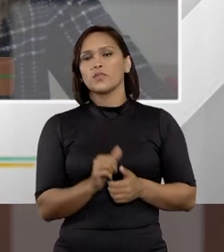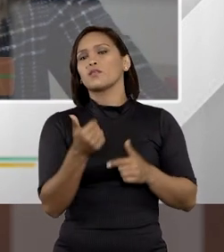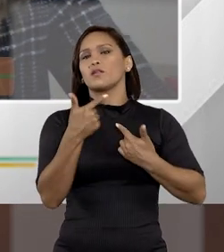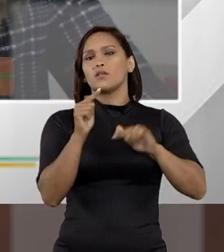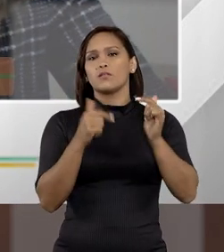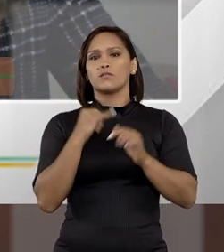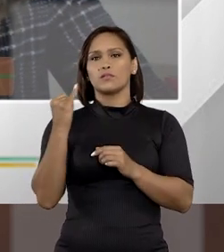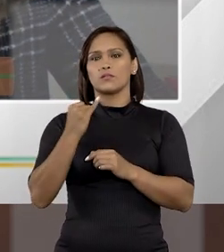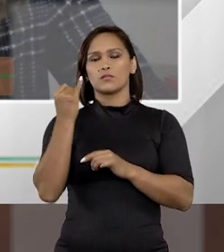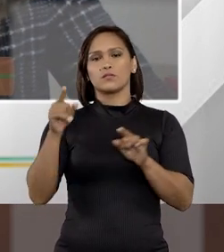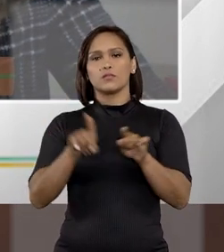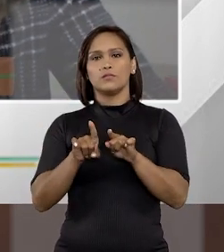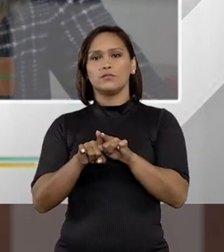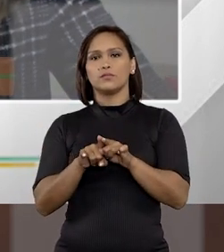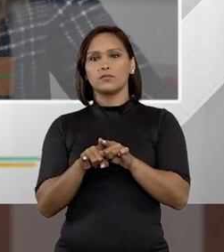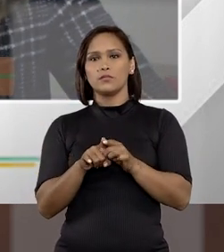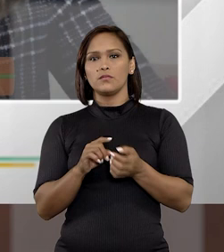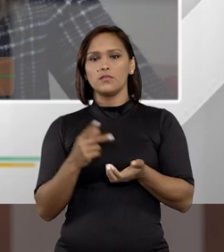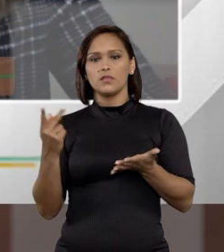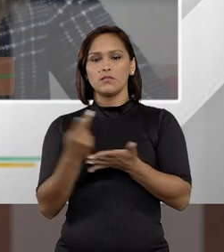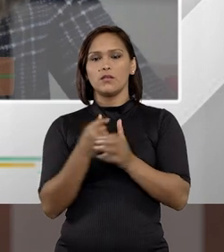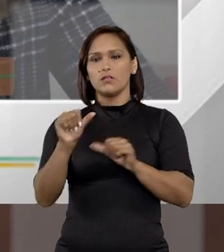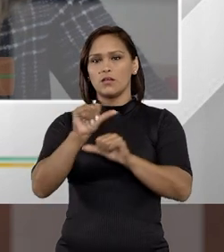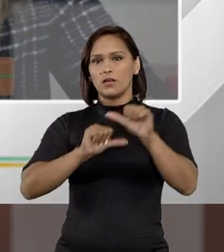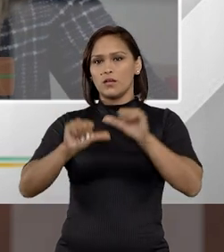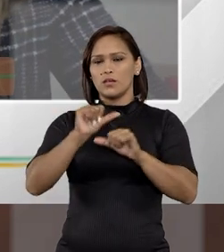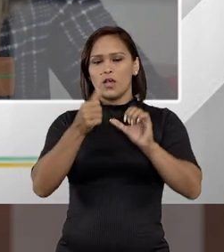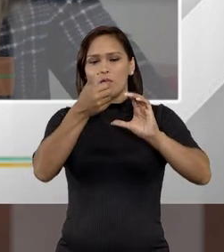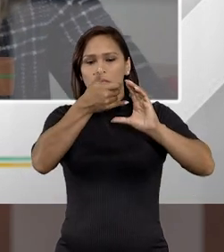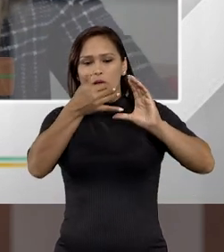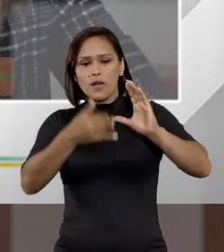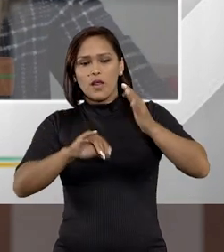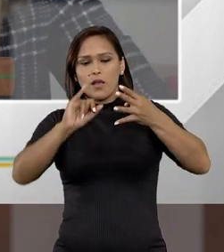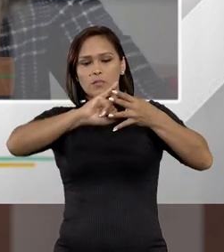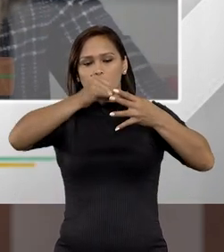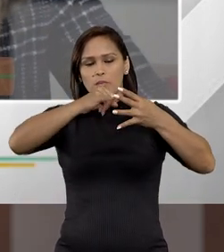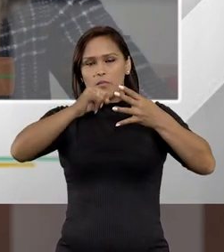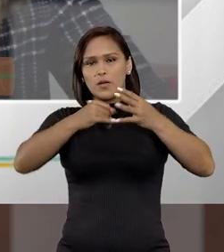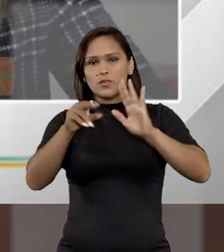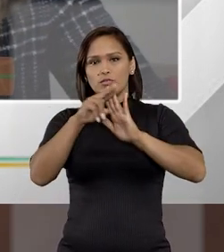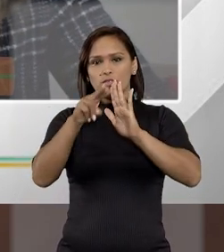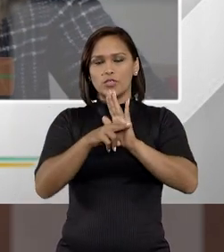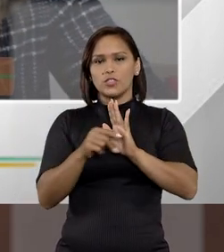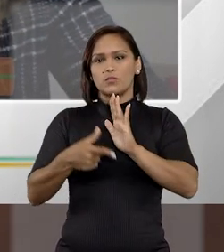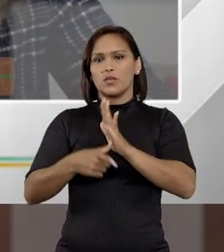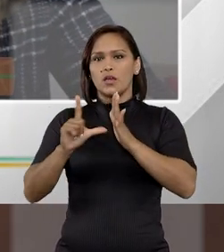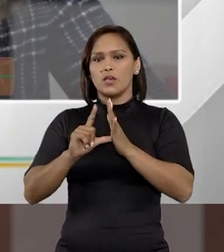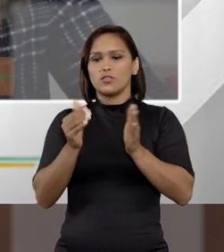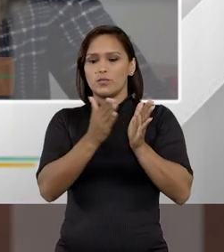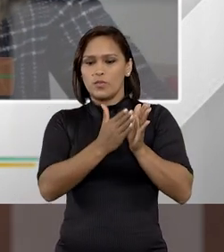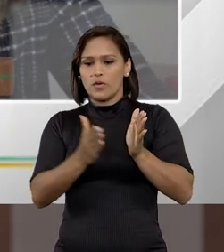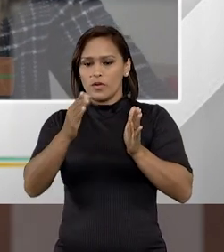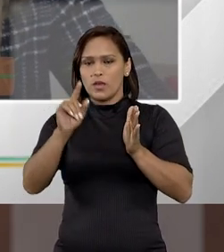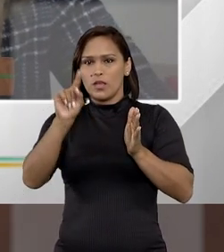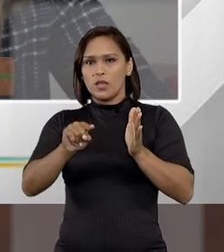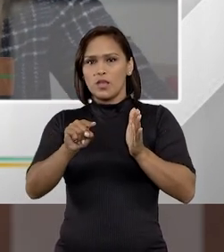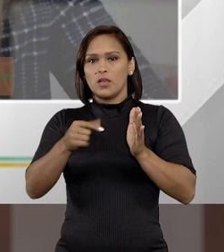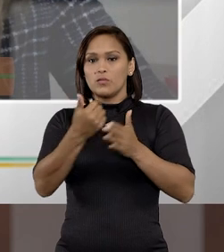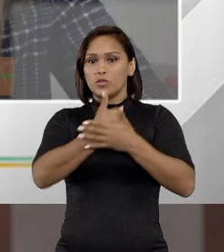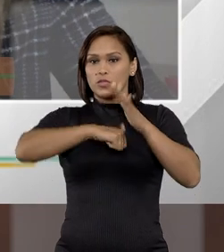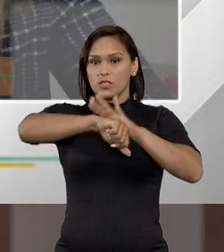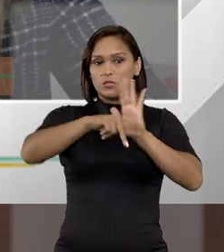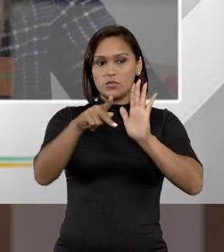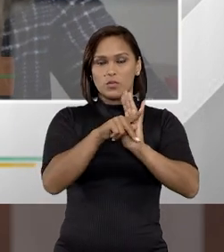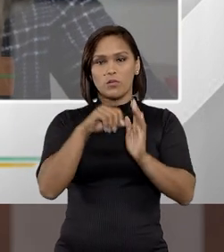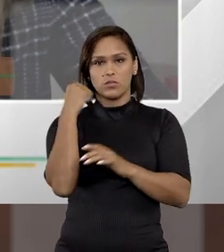E um outro ponto relevante também foi a alteração dos critérios de progressão de regime, né, antes a gente tinha uma progressão de regime para os